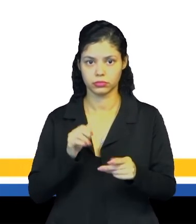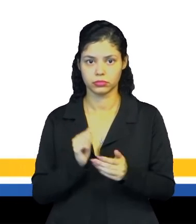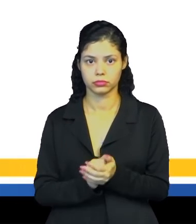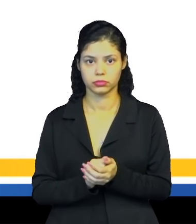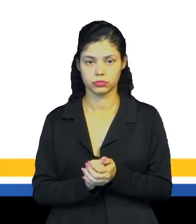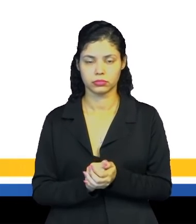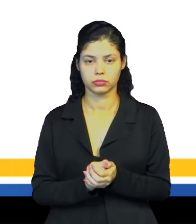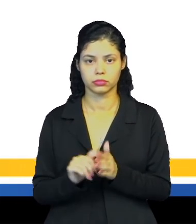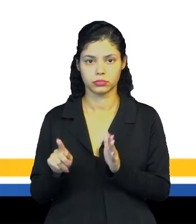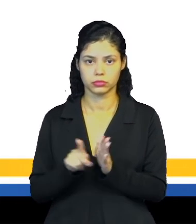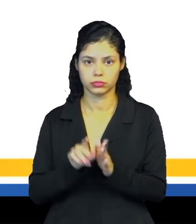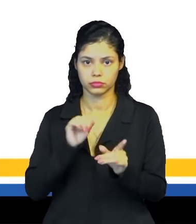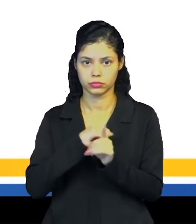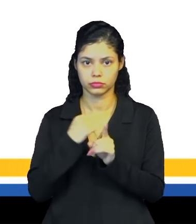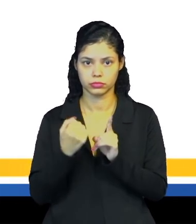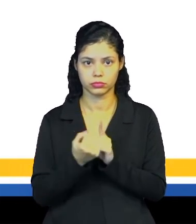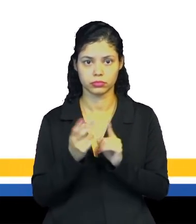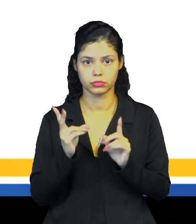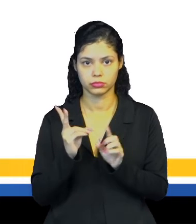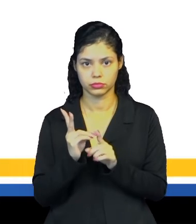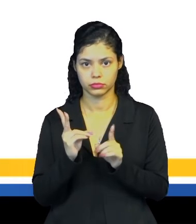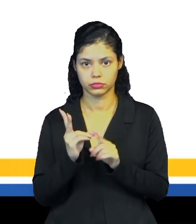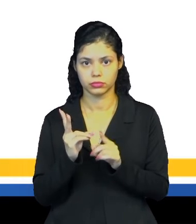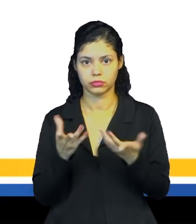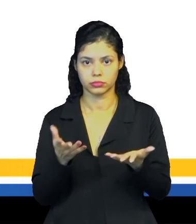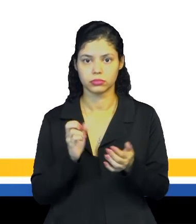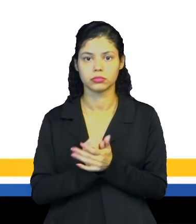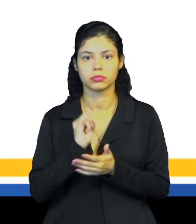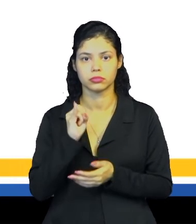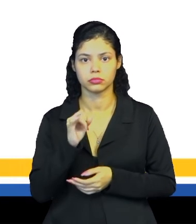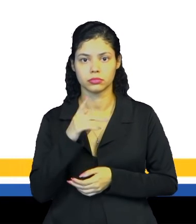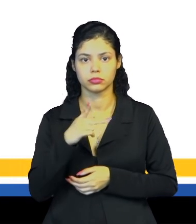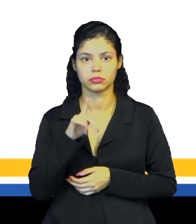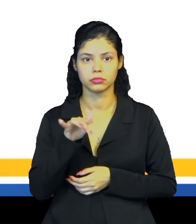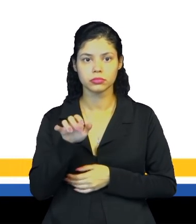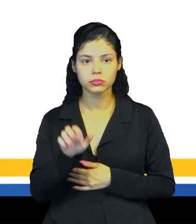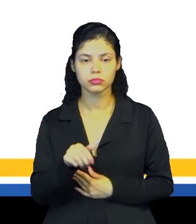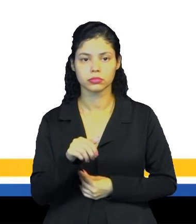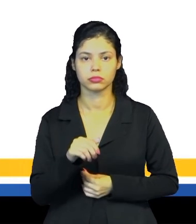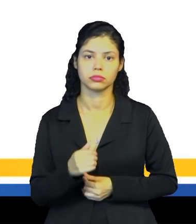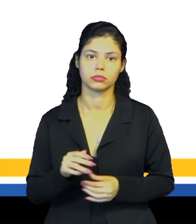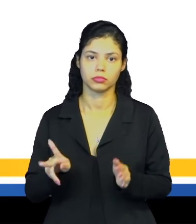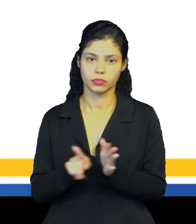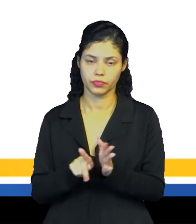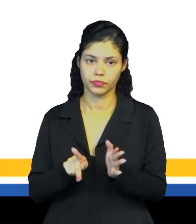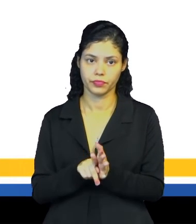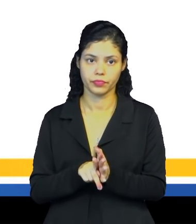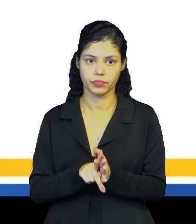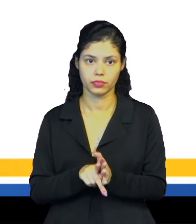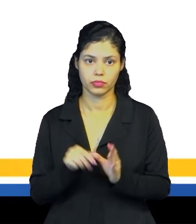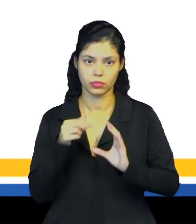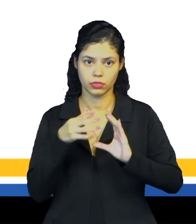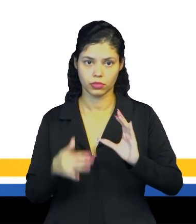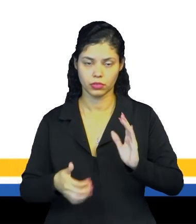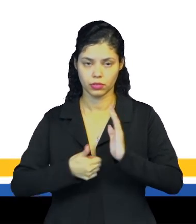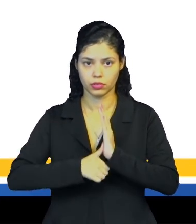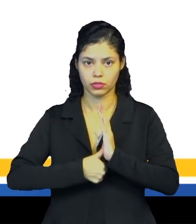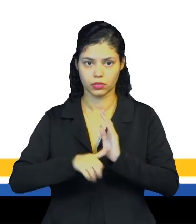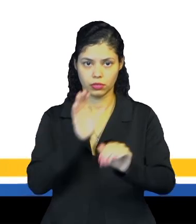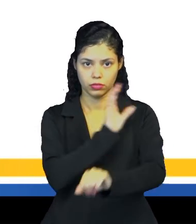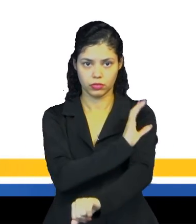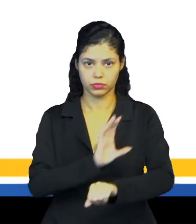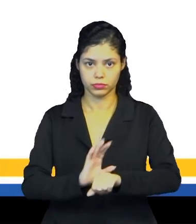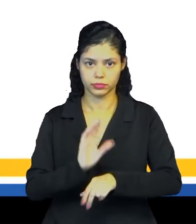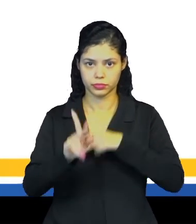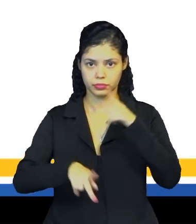e a posição social do índio, se ele é um pajé, se ele não é um pajé, estabelecendo uma espécie de identidade